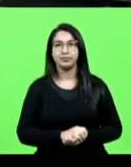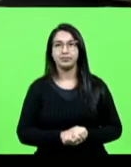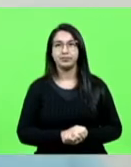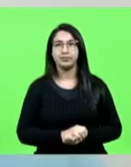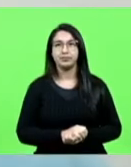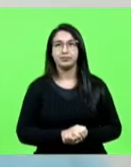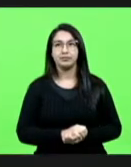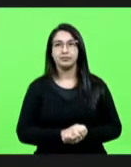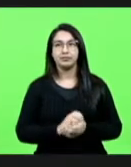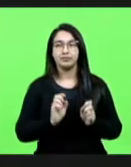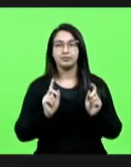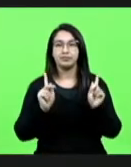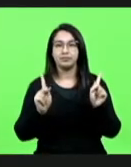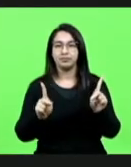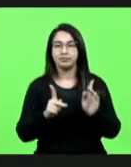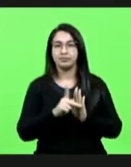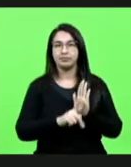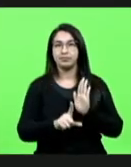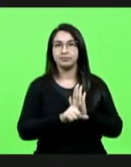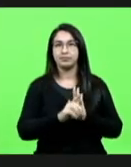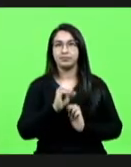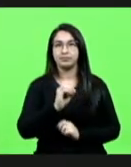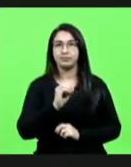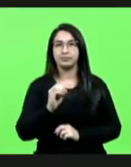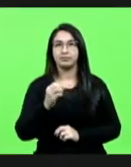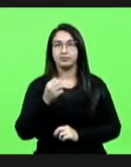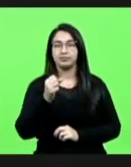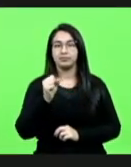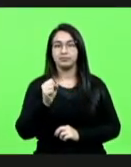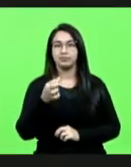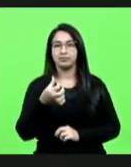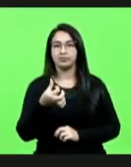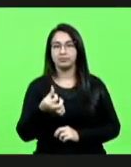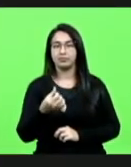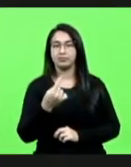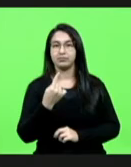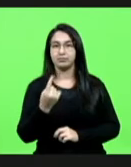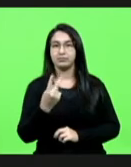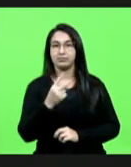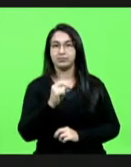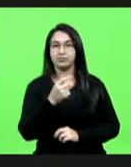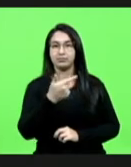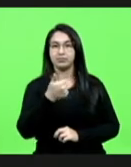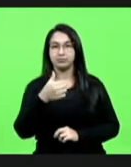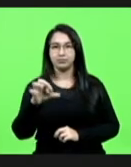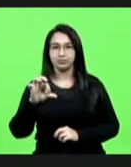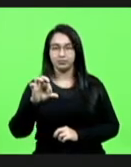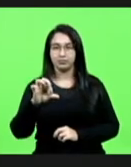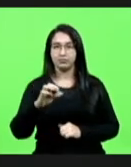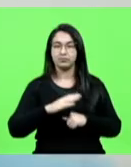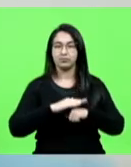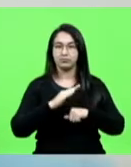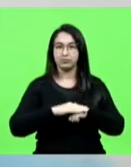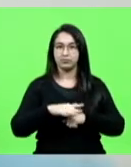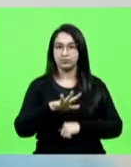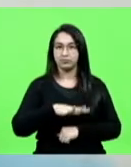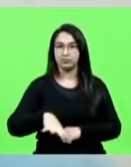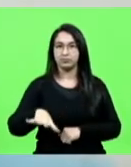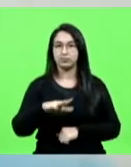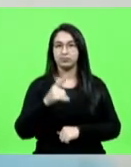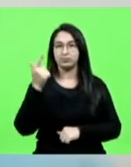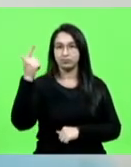Ok, então, PL 0086, 1 de 2019, de nossa autoria e outras demais